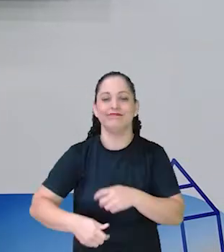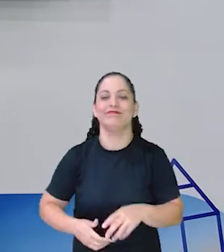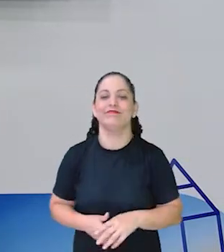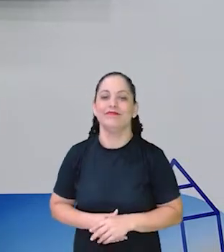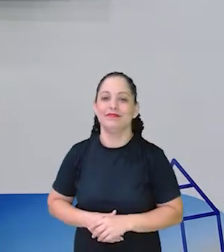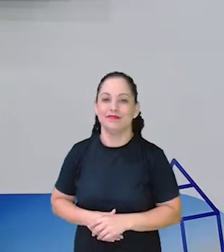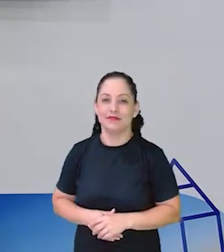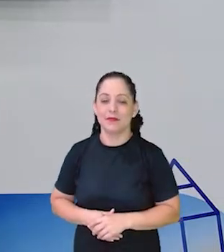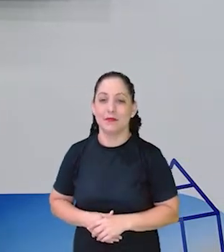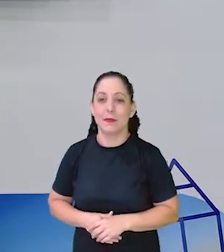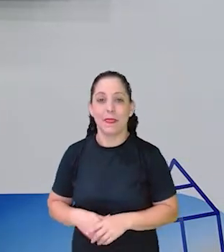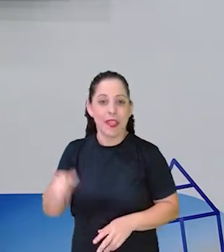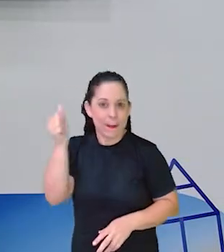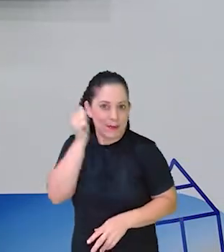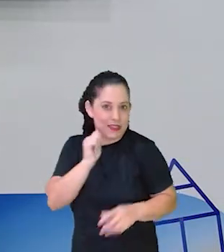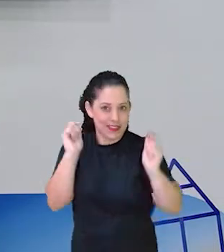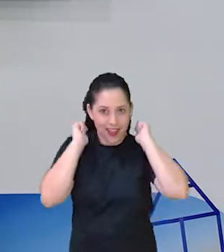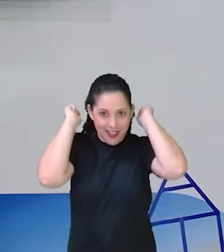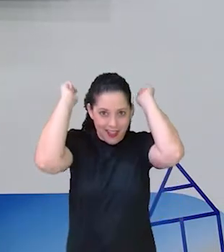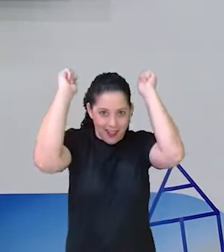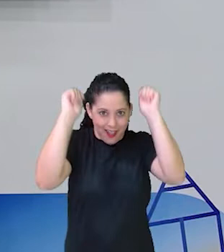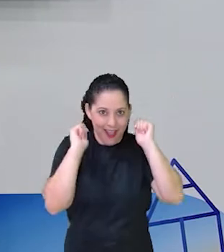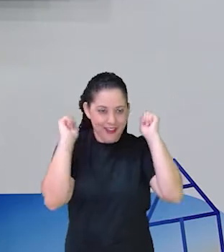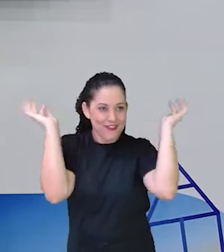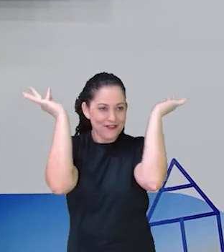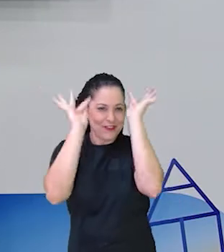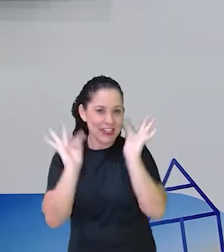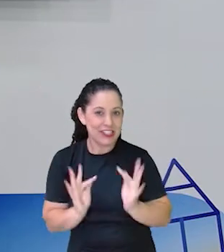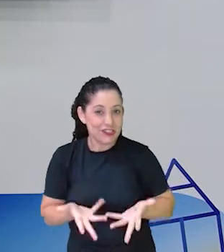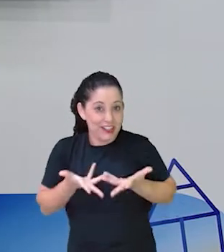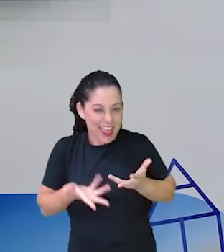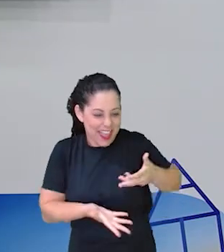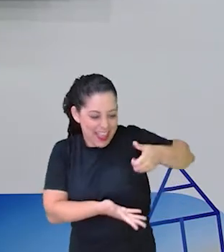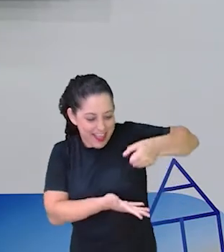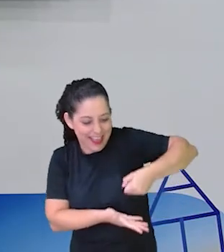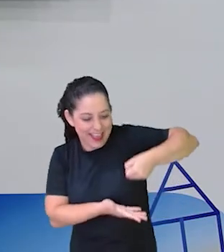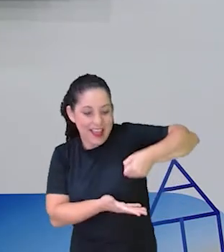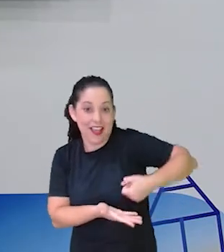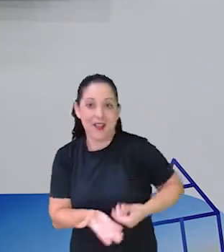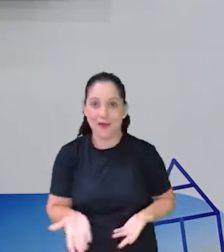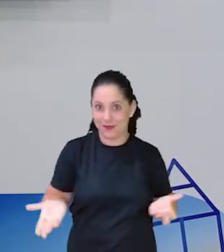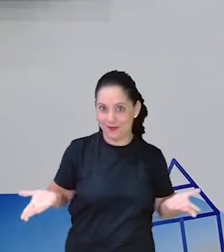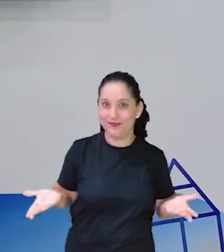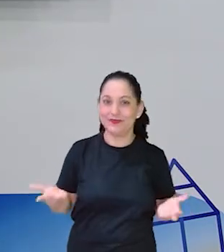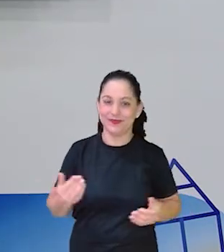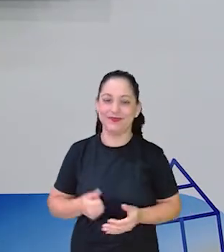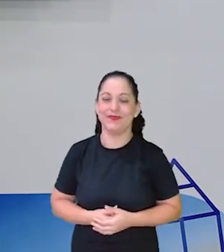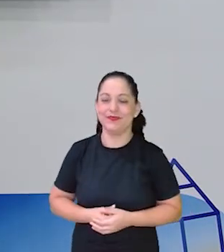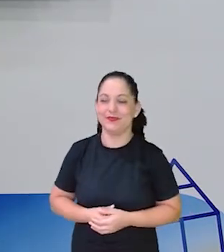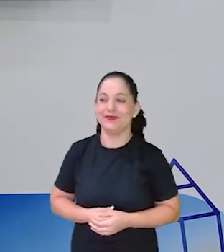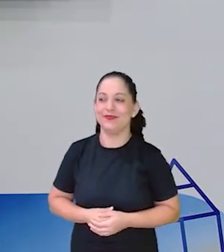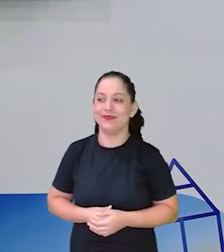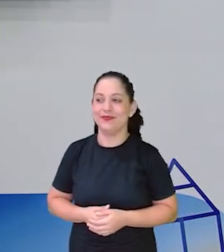A chapéuzinho vai lhe encontrar Vai ficar feliz Vai querer uma dessa também pra ela Aqui ó